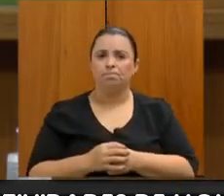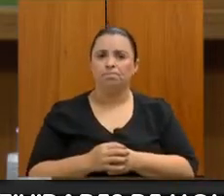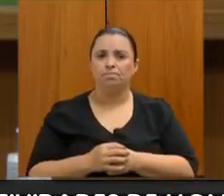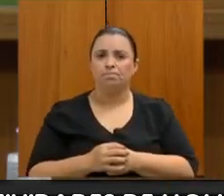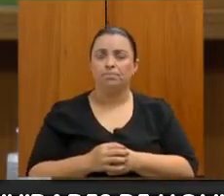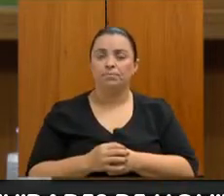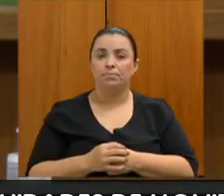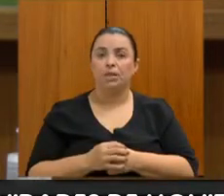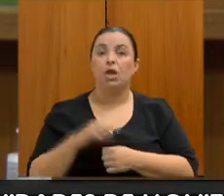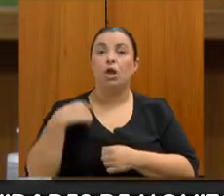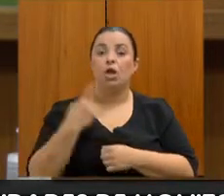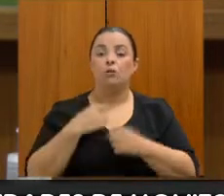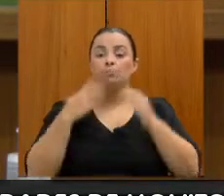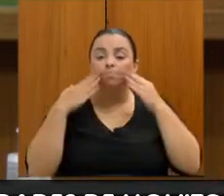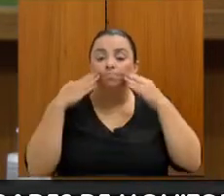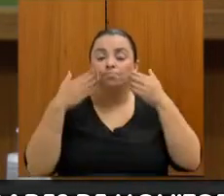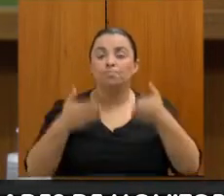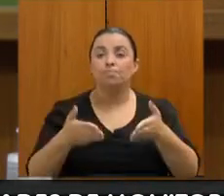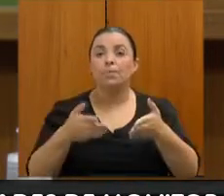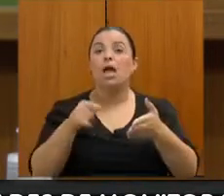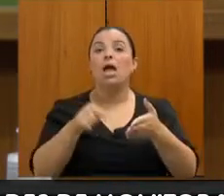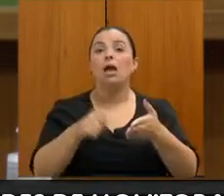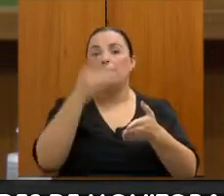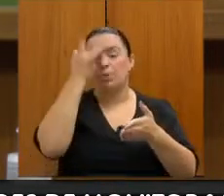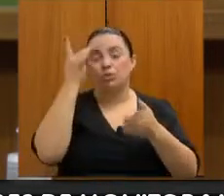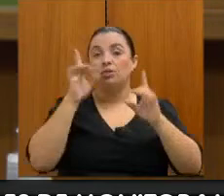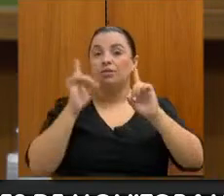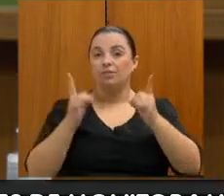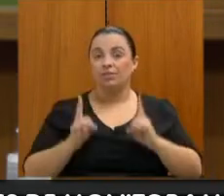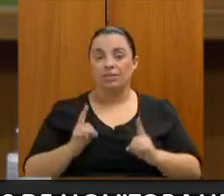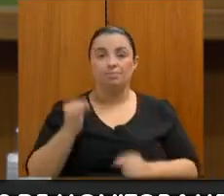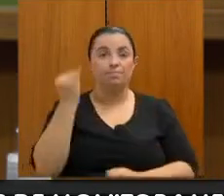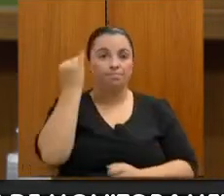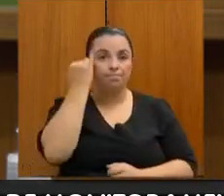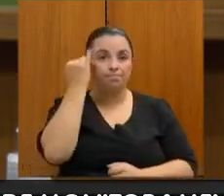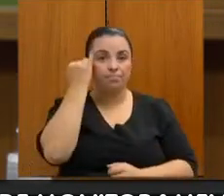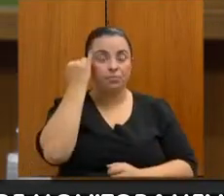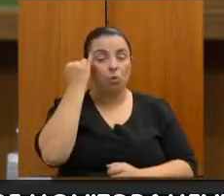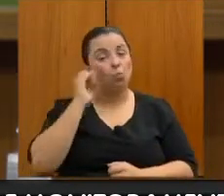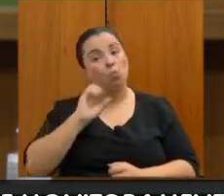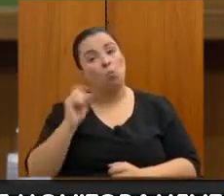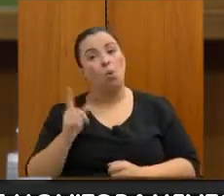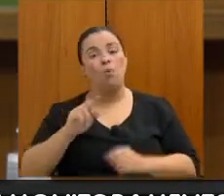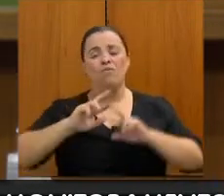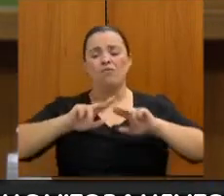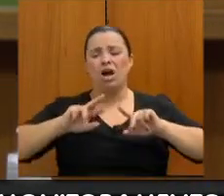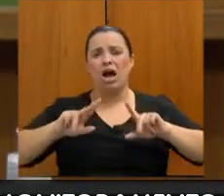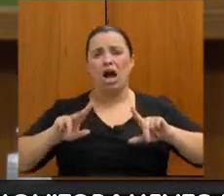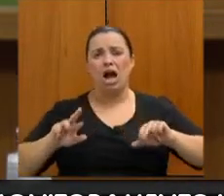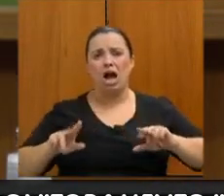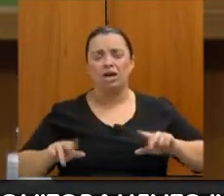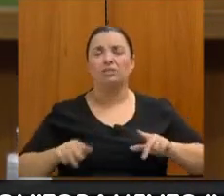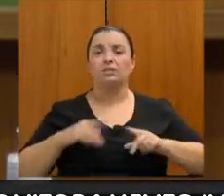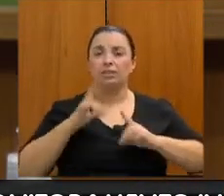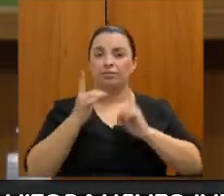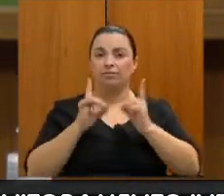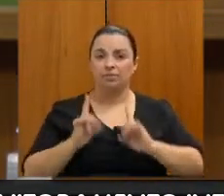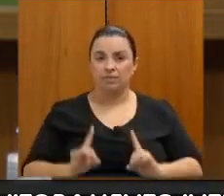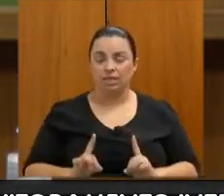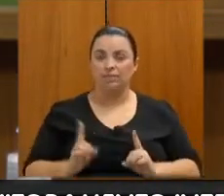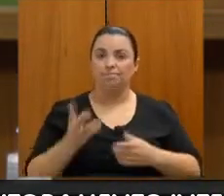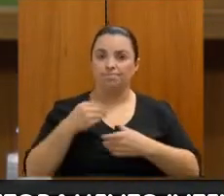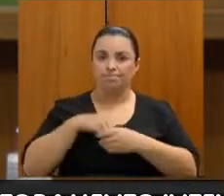com deficiência intelectual e múltipla. E dentro dessa perspectiva de